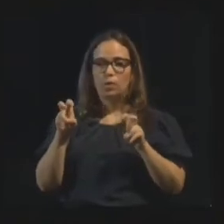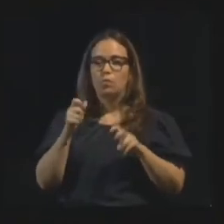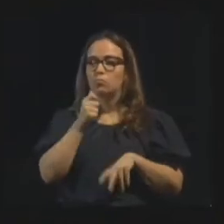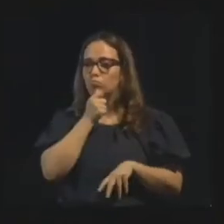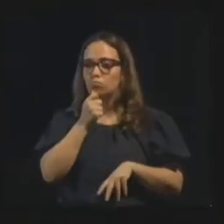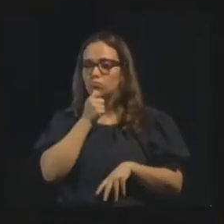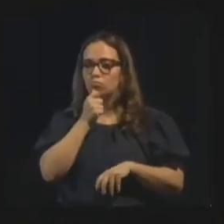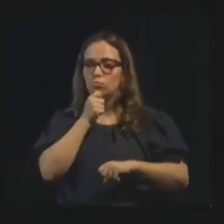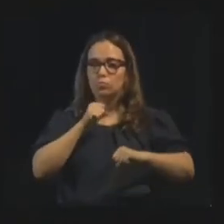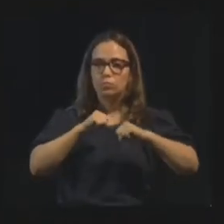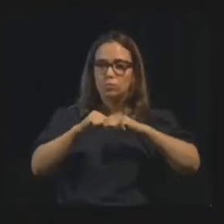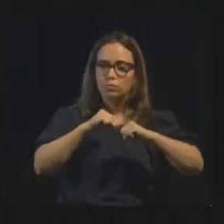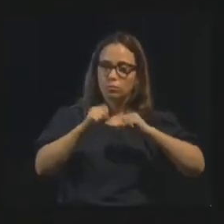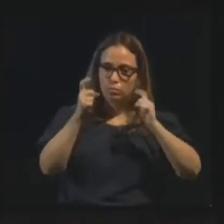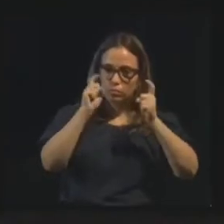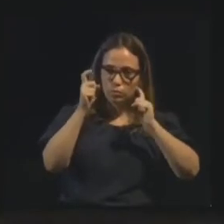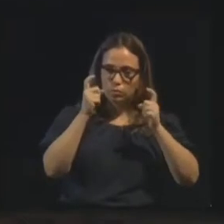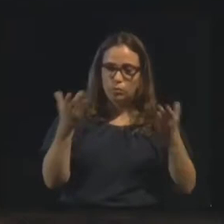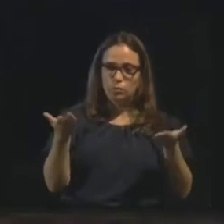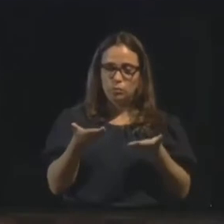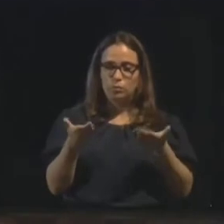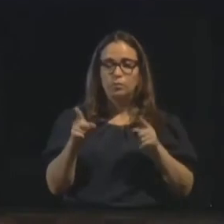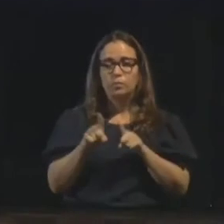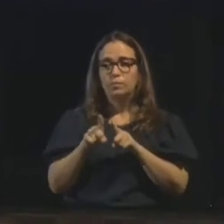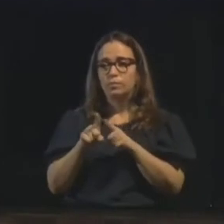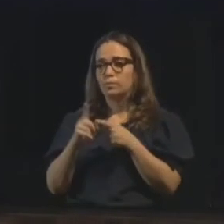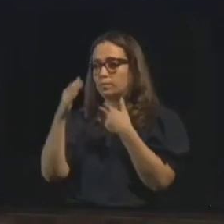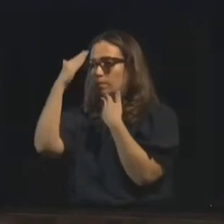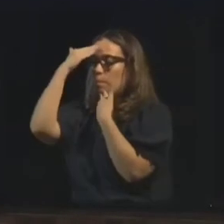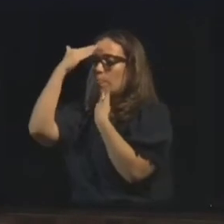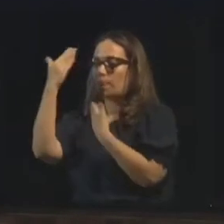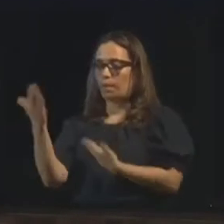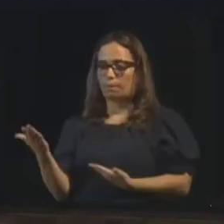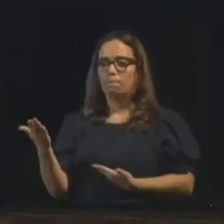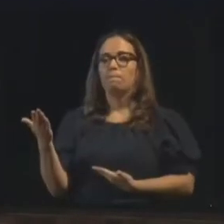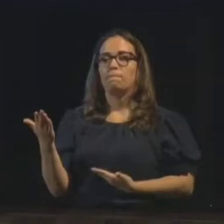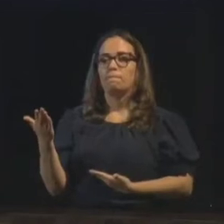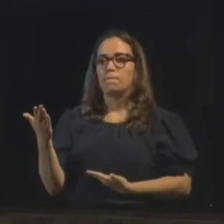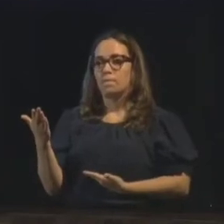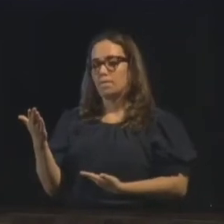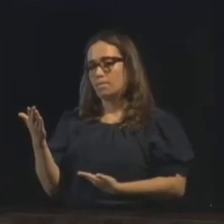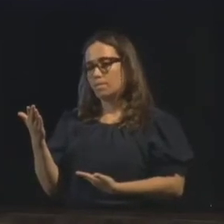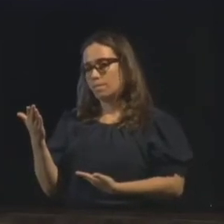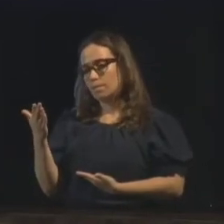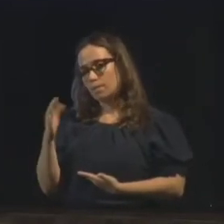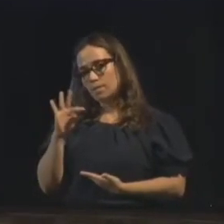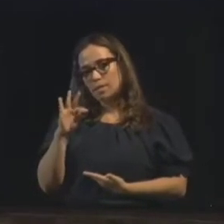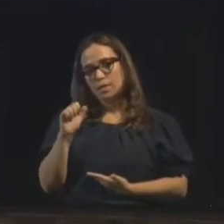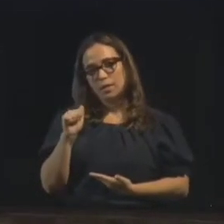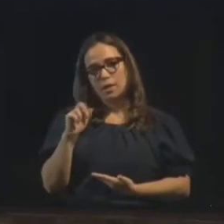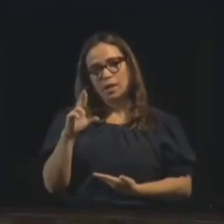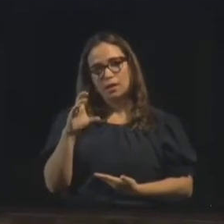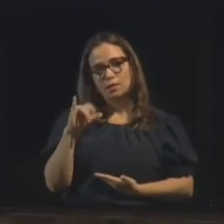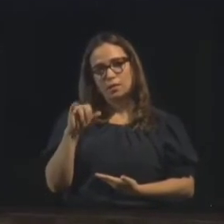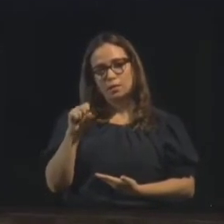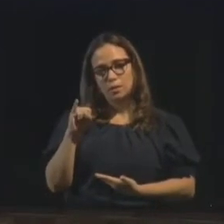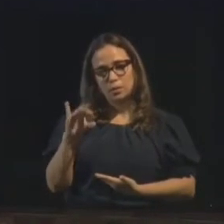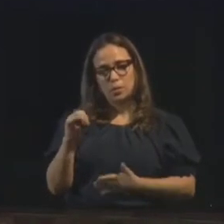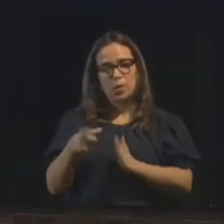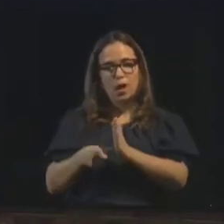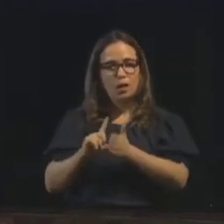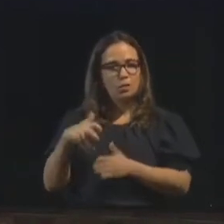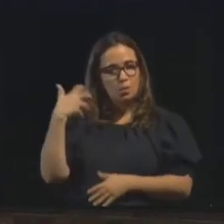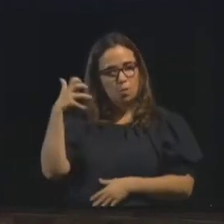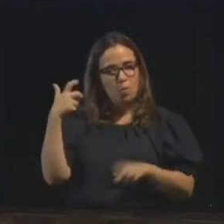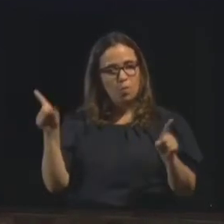foram abordados e agradecer também ao que me antecedeu, nosso querido Tarsísio Lima, a quem o